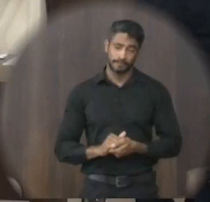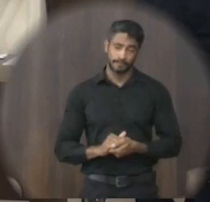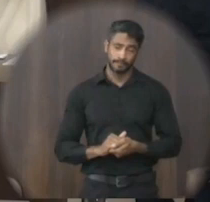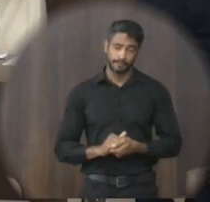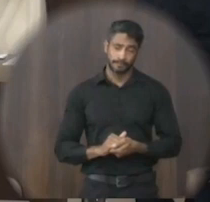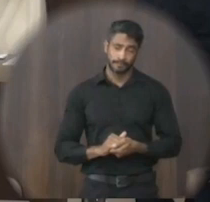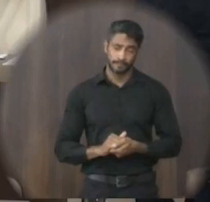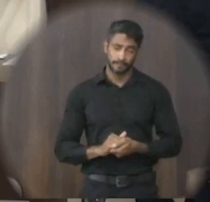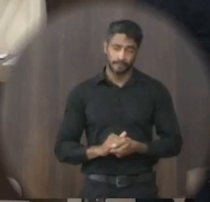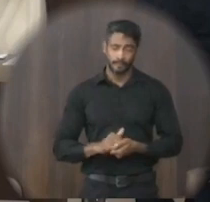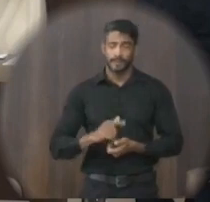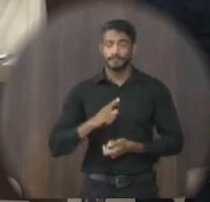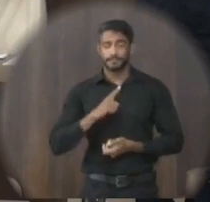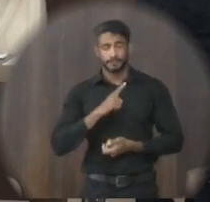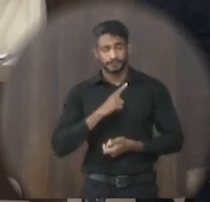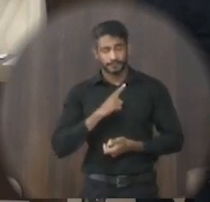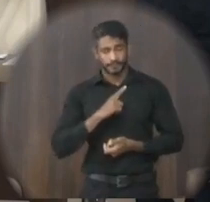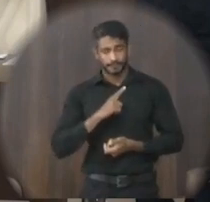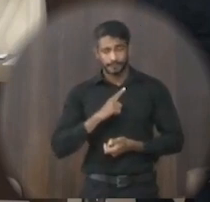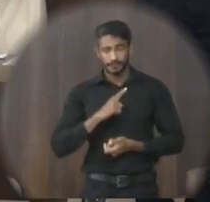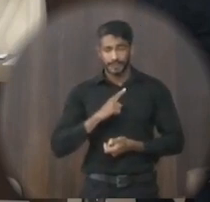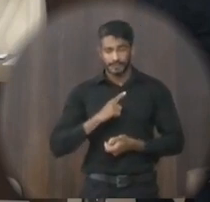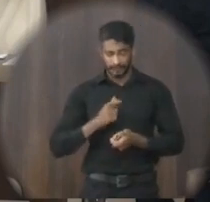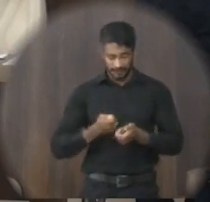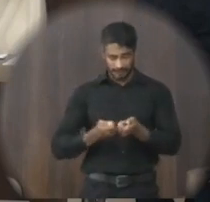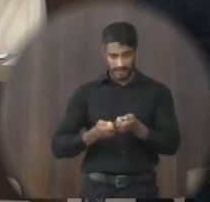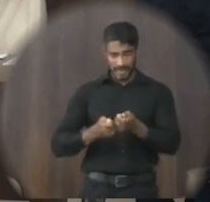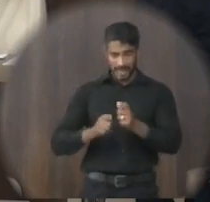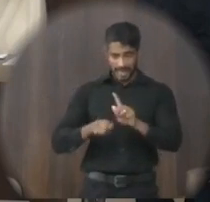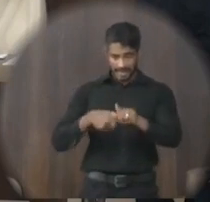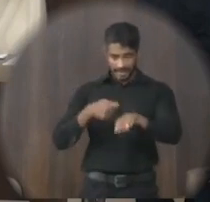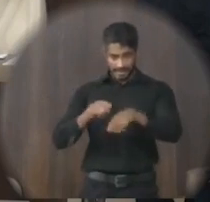E tivemos, na gestão anterior,